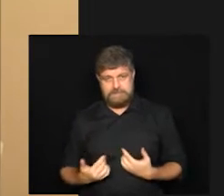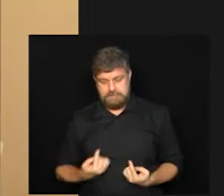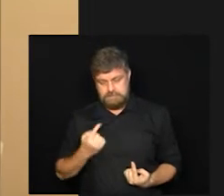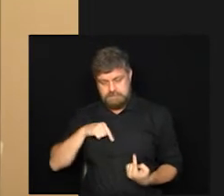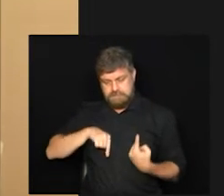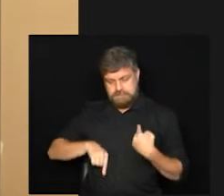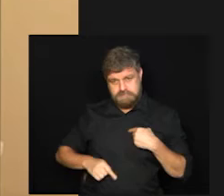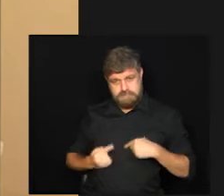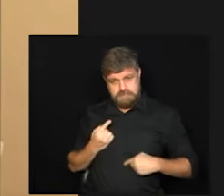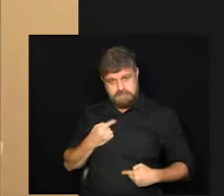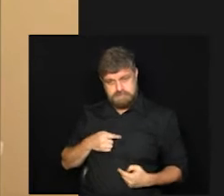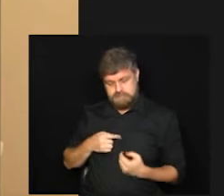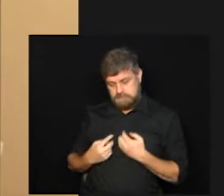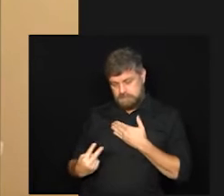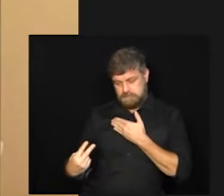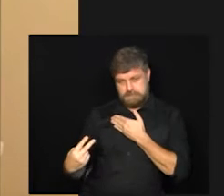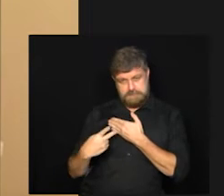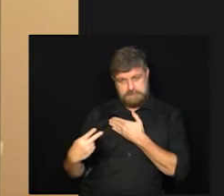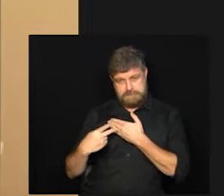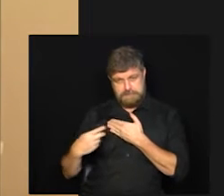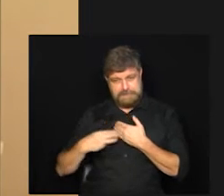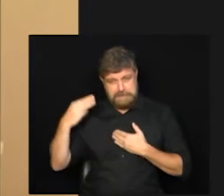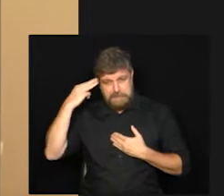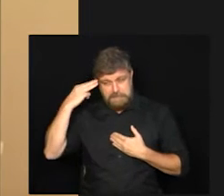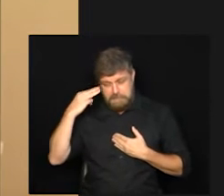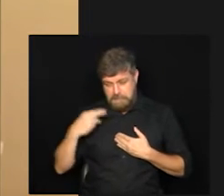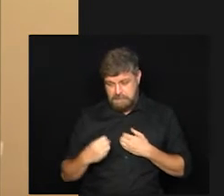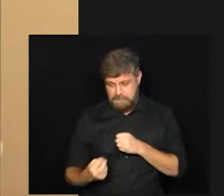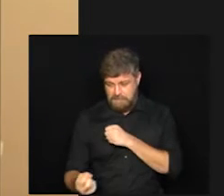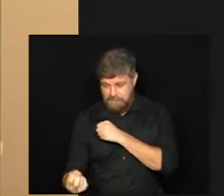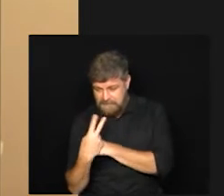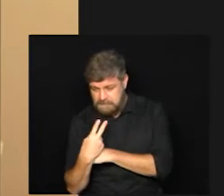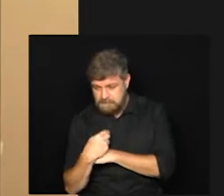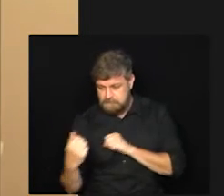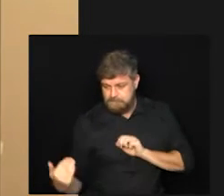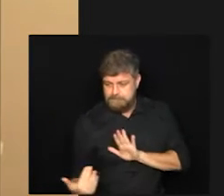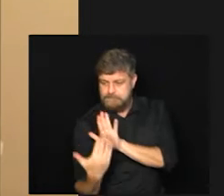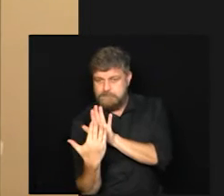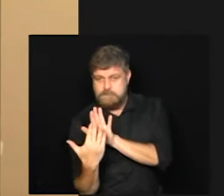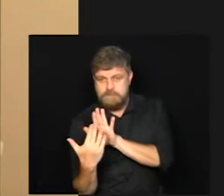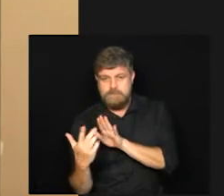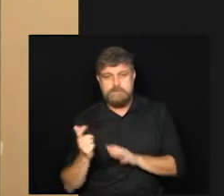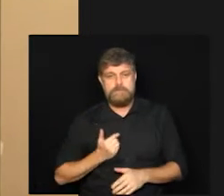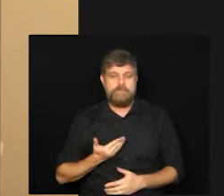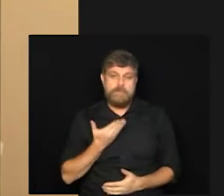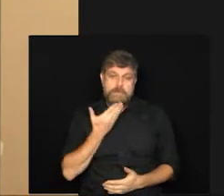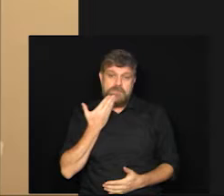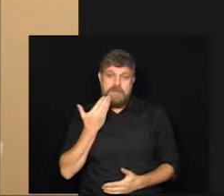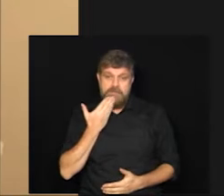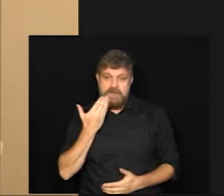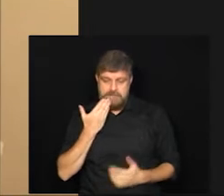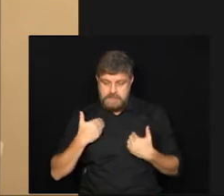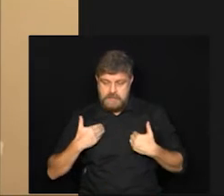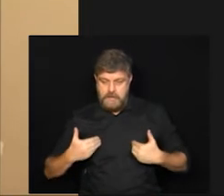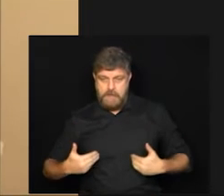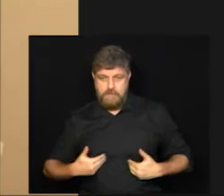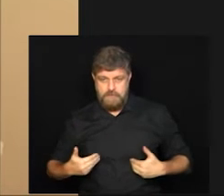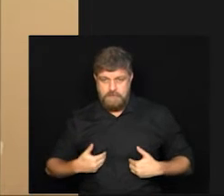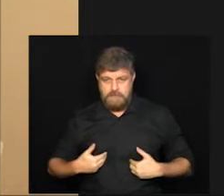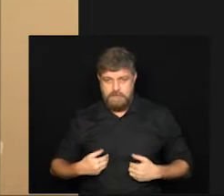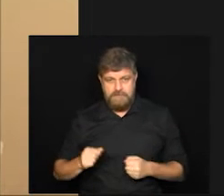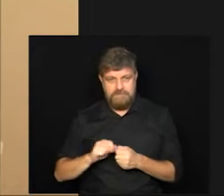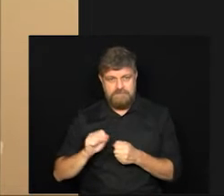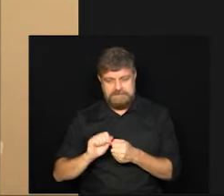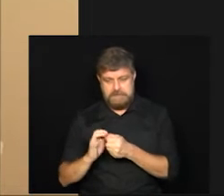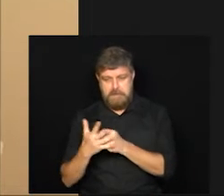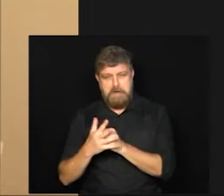defesa de memória que vai facilitar aí na na morte aí